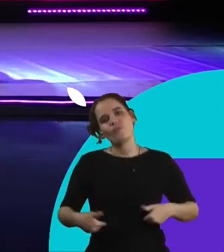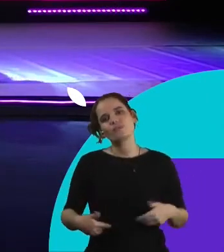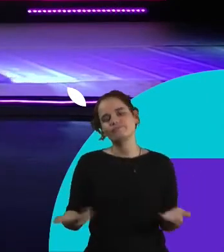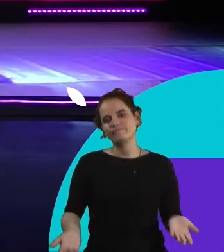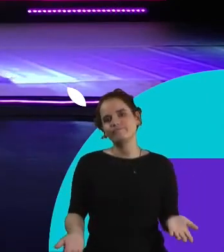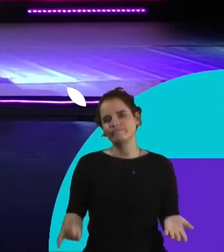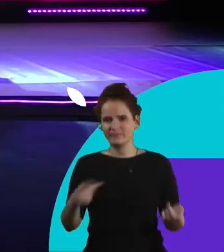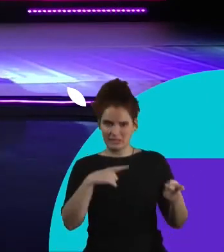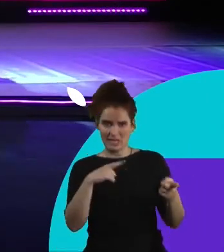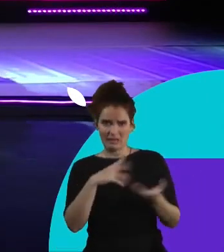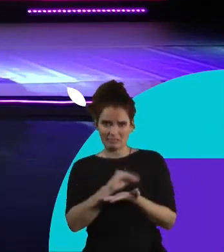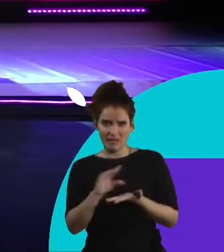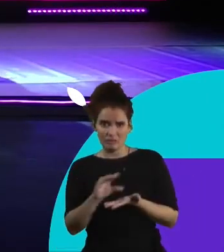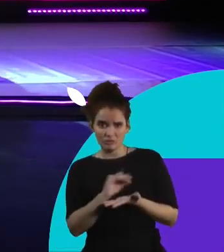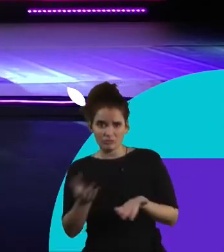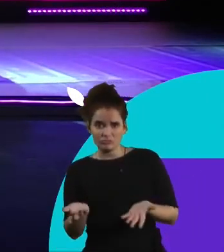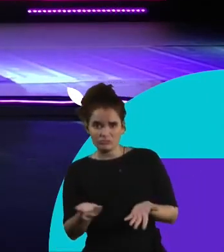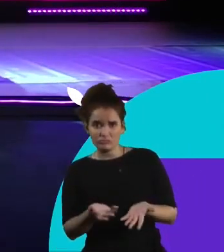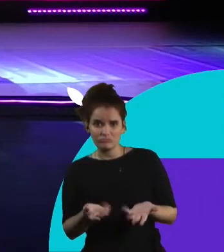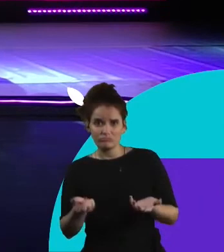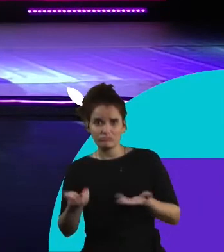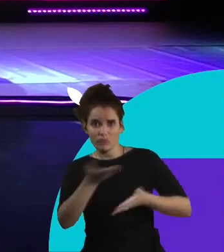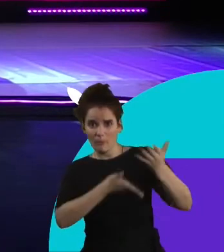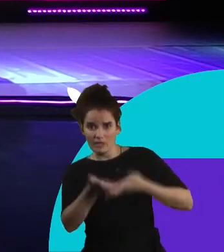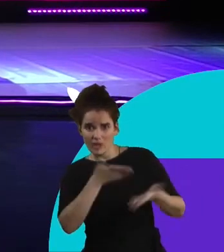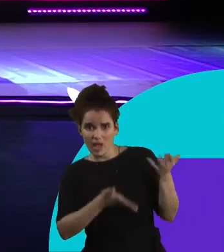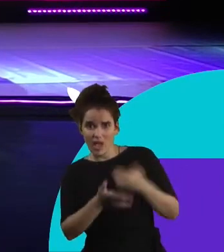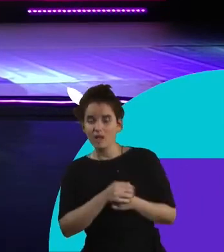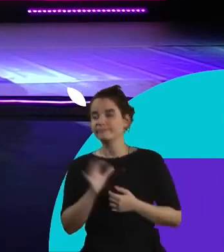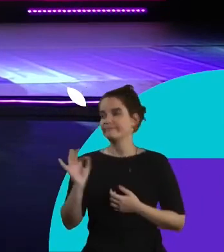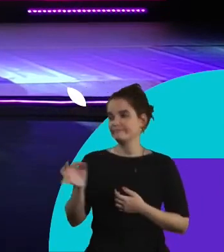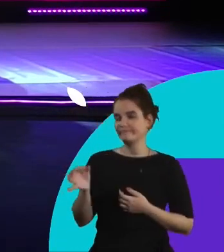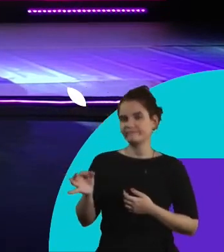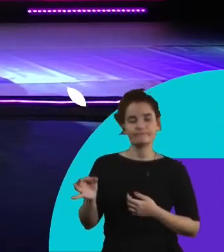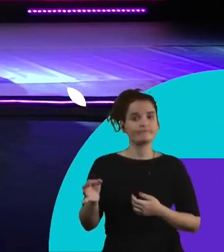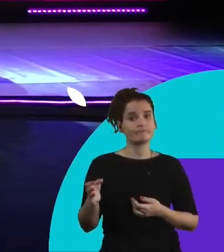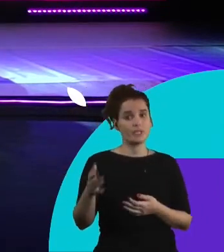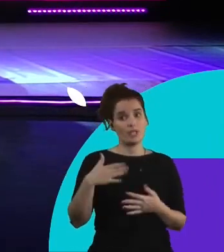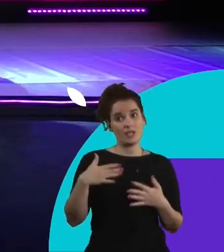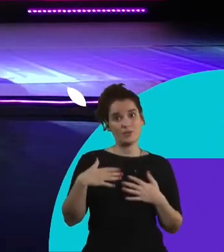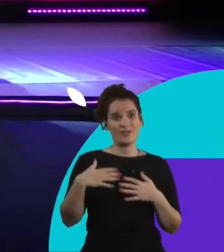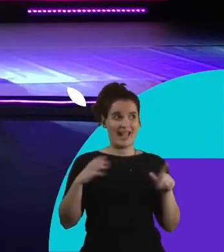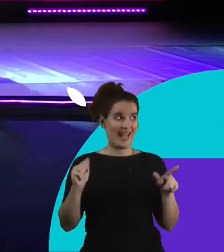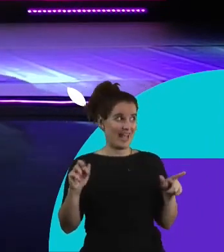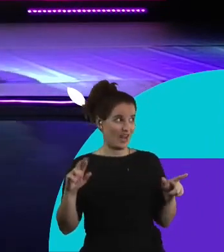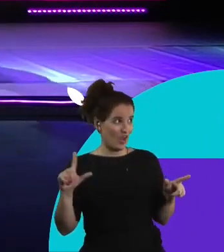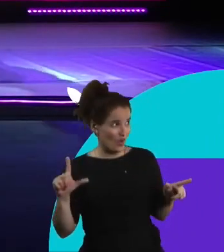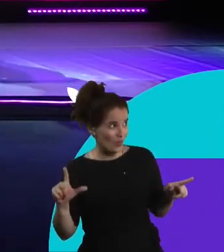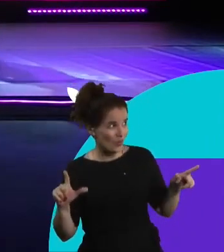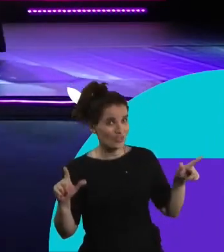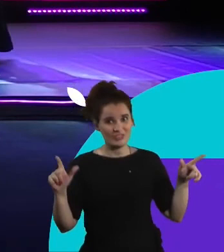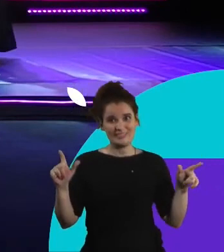fome você tem alguma coisa pra dividir com a gente olha Davi a Carol já voltou ali pro palco